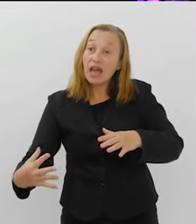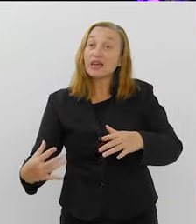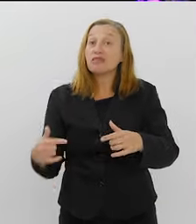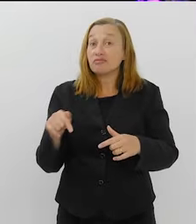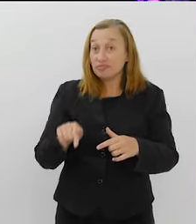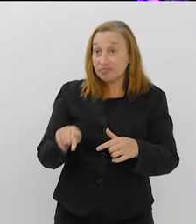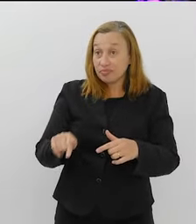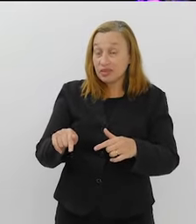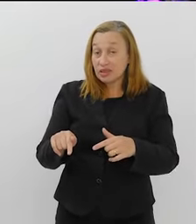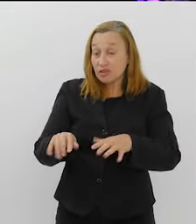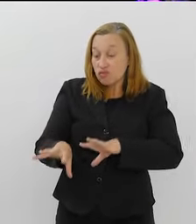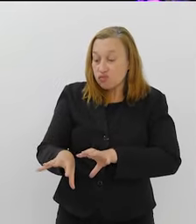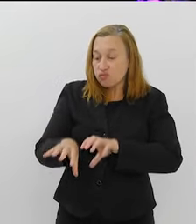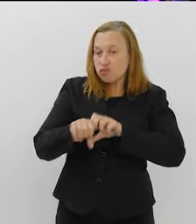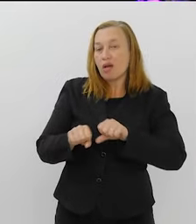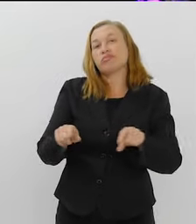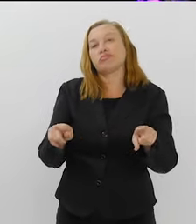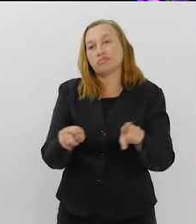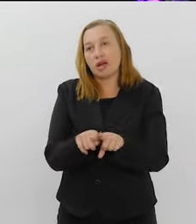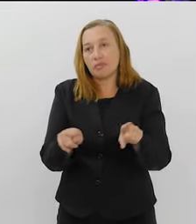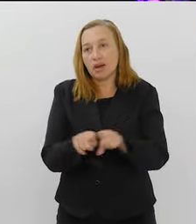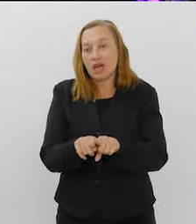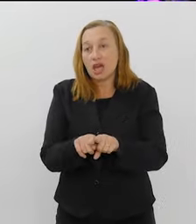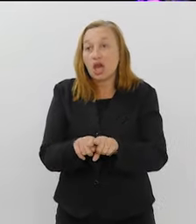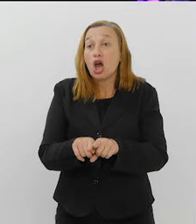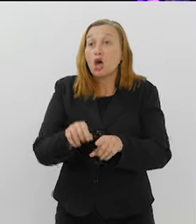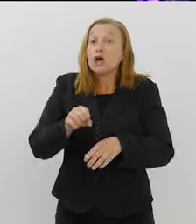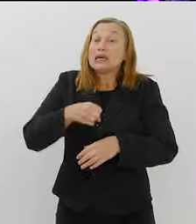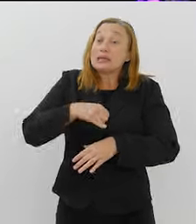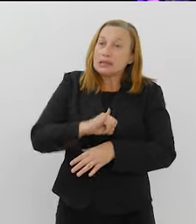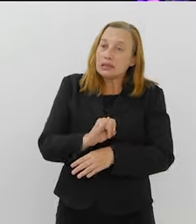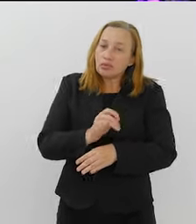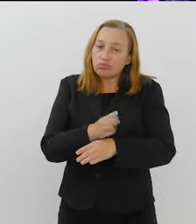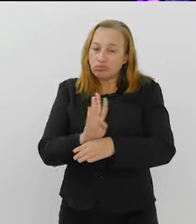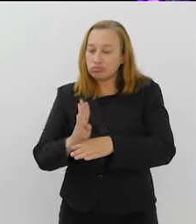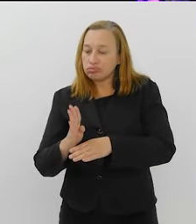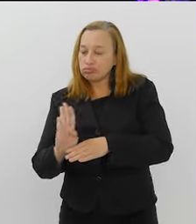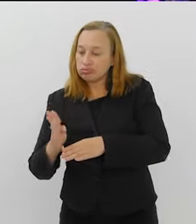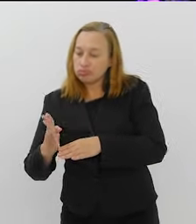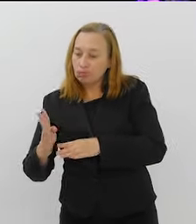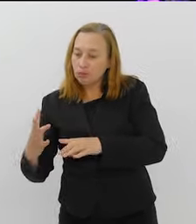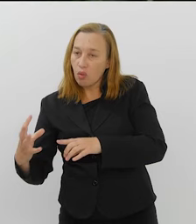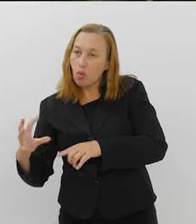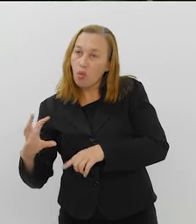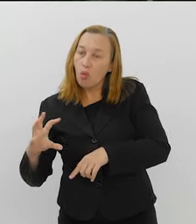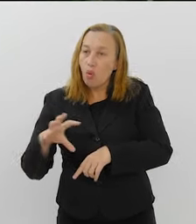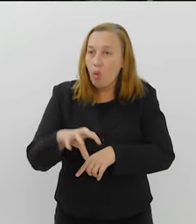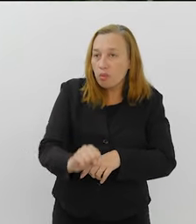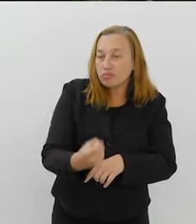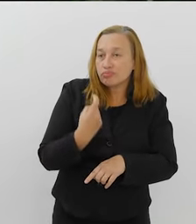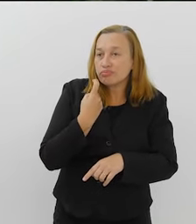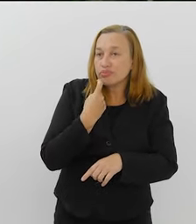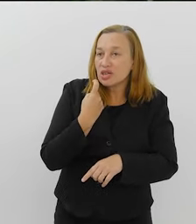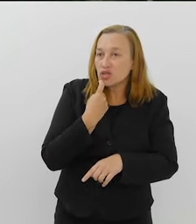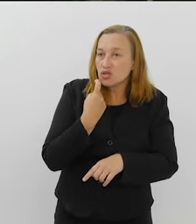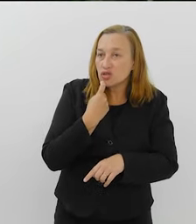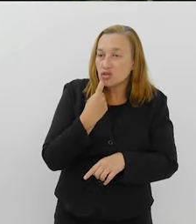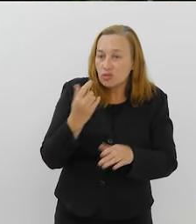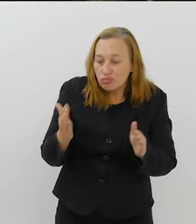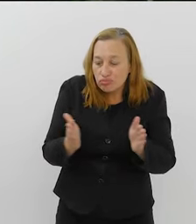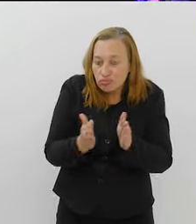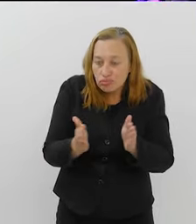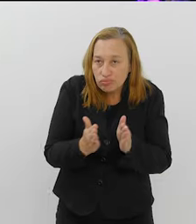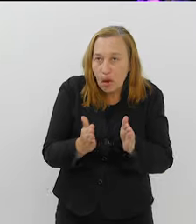essa exposição a esses contaminantes. E se os tubarões vão se alimentar desses peixes que comem os peixes menores, então é possível que possa